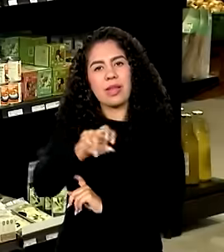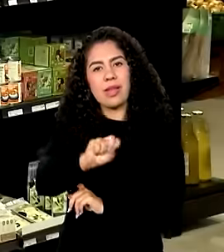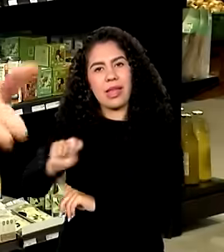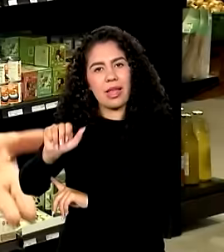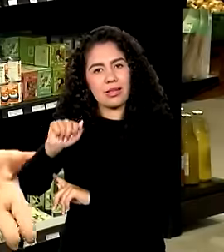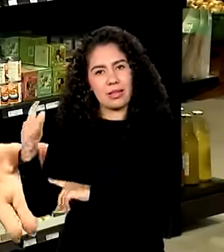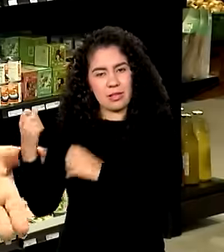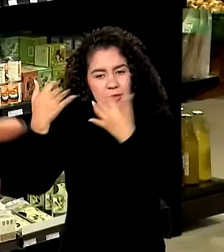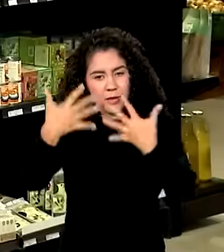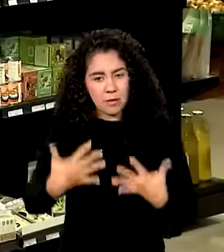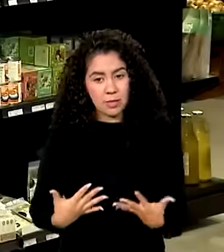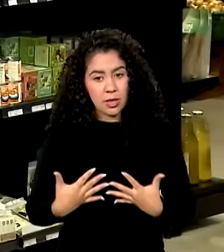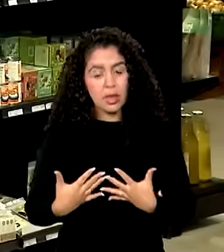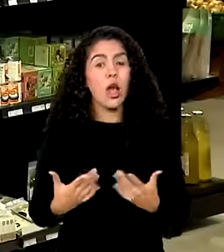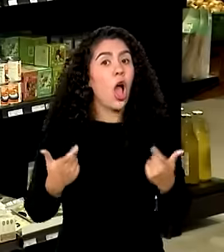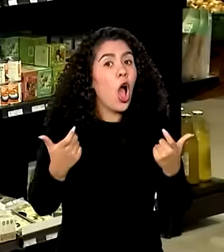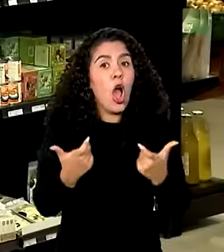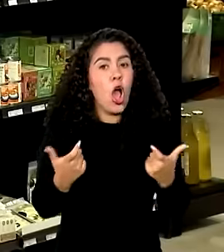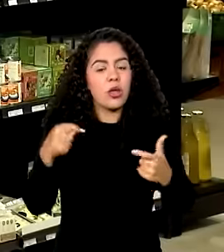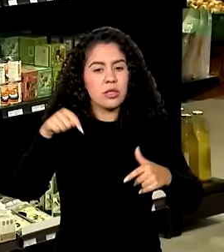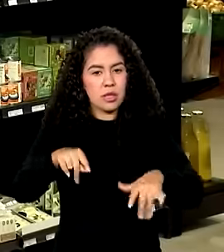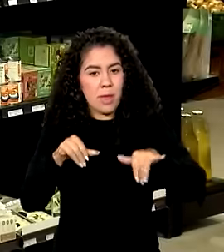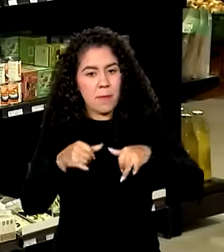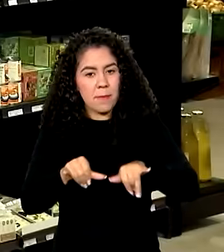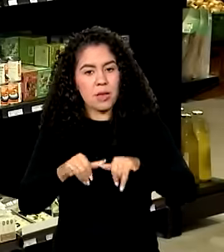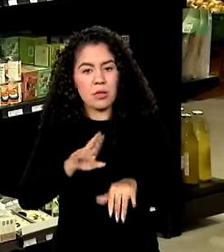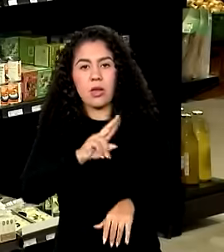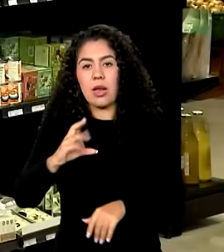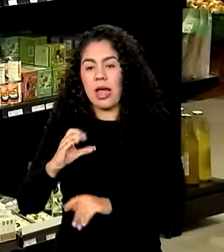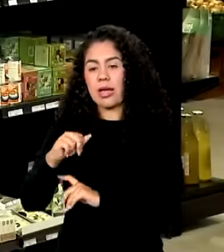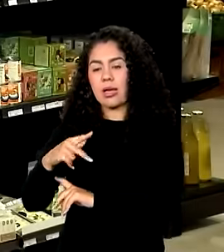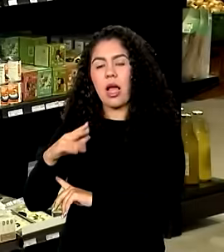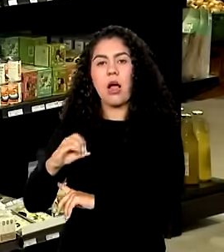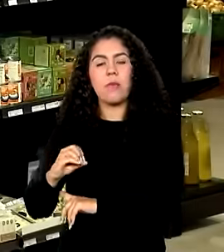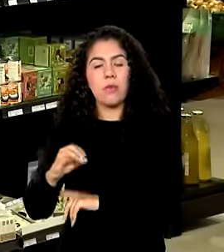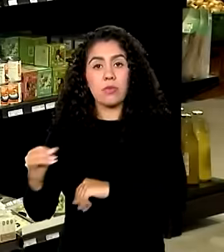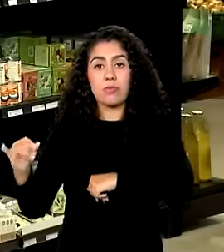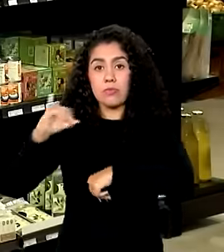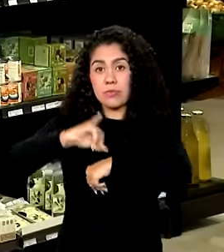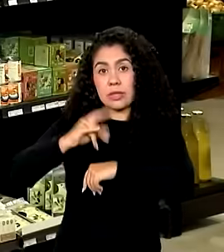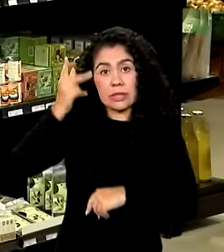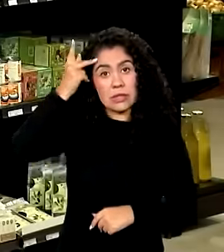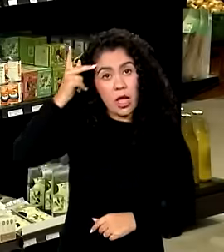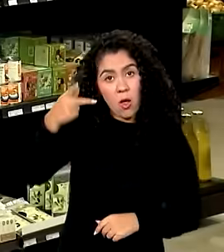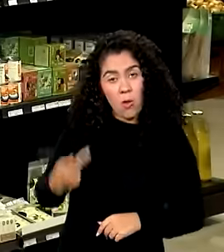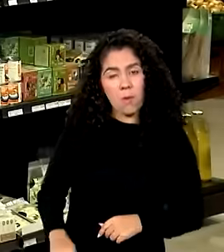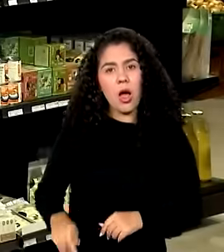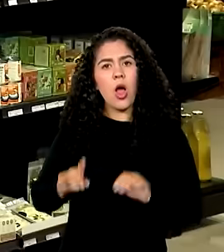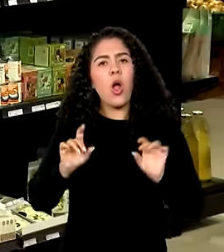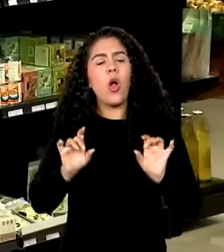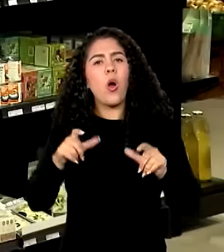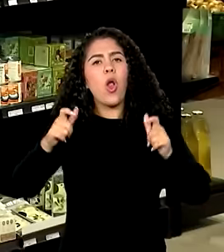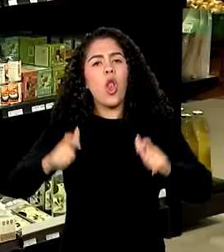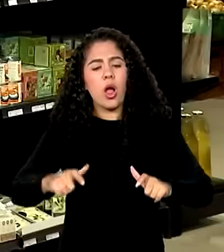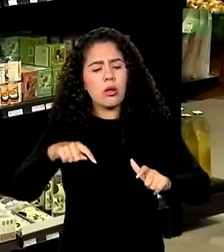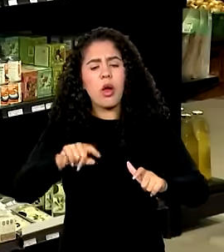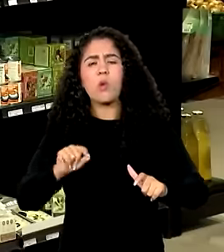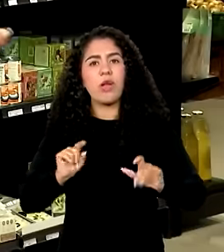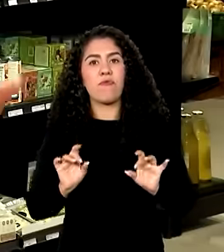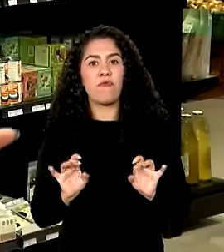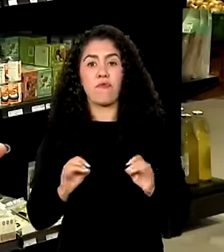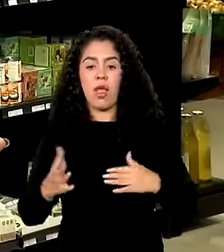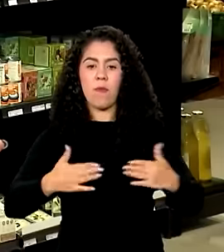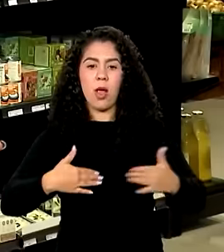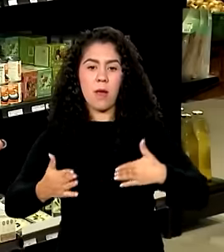O encontro foi aqui no Amazém do Campo, que fica na região central de São Paulo. É um local de venda de produtos que vende